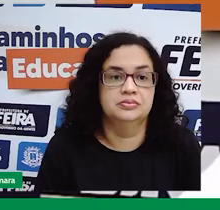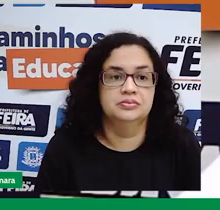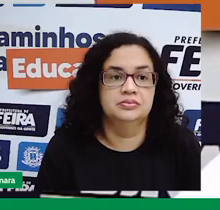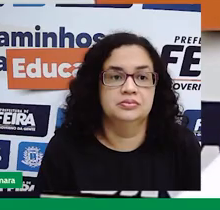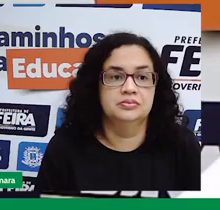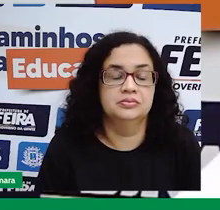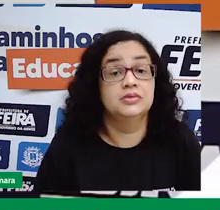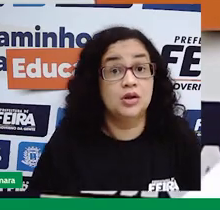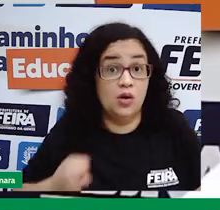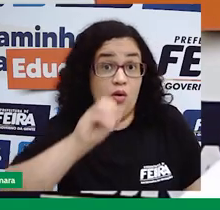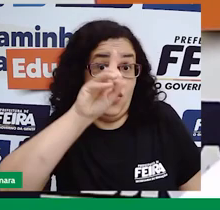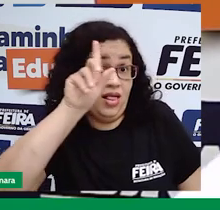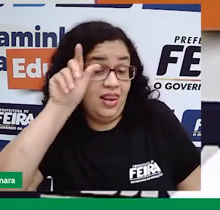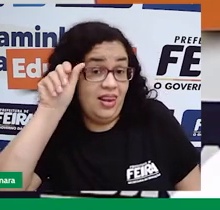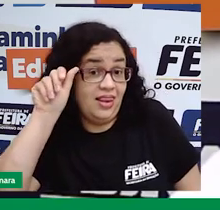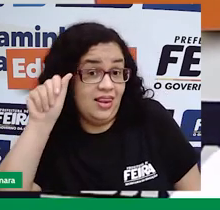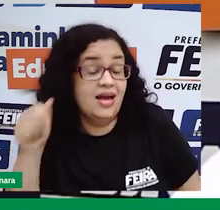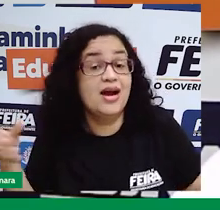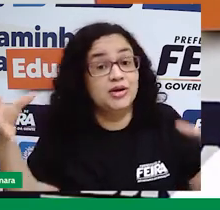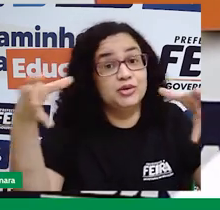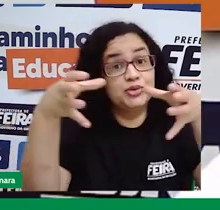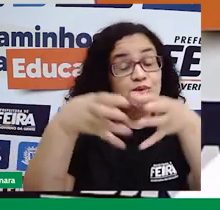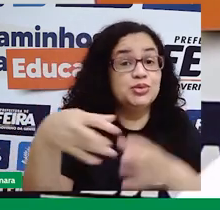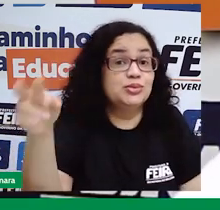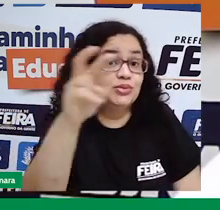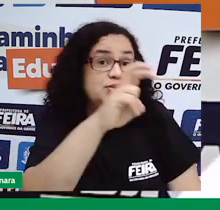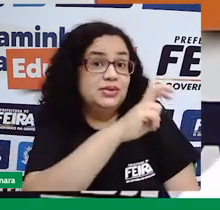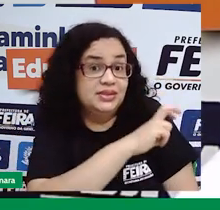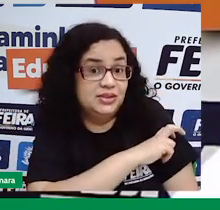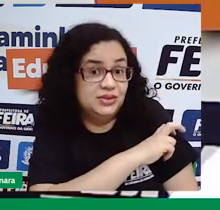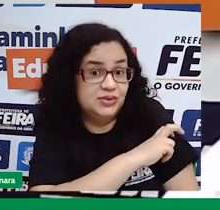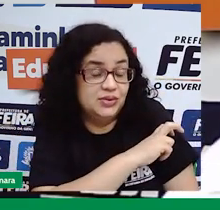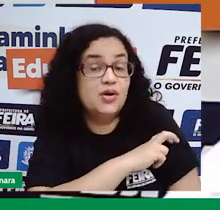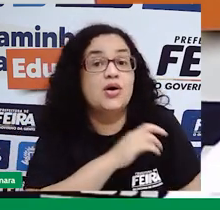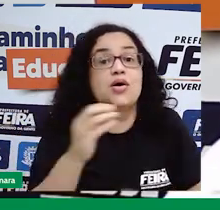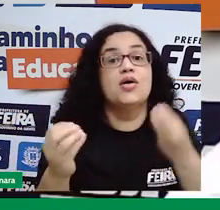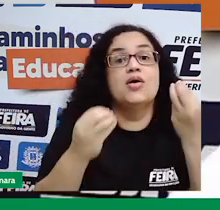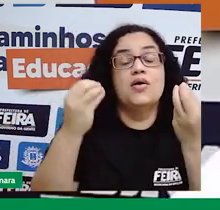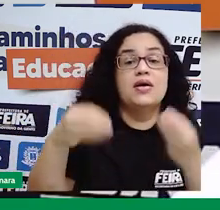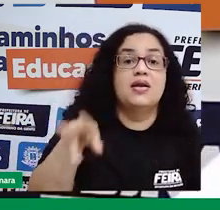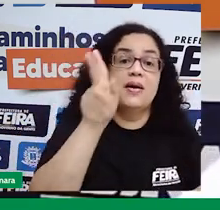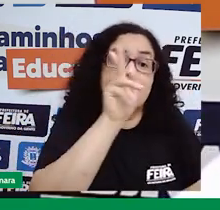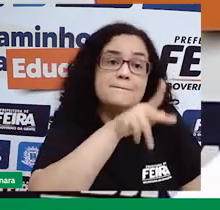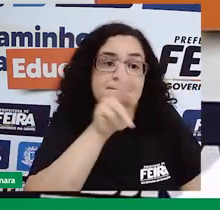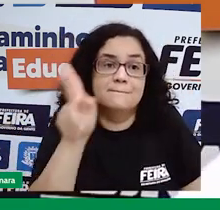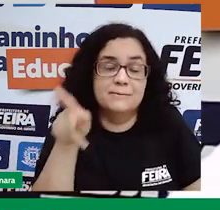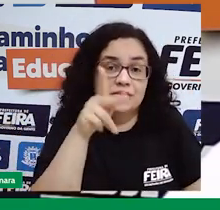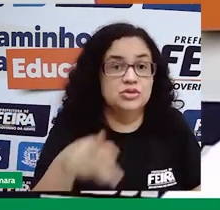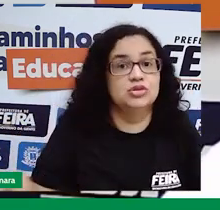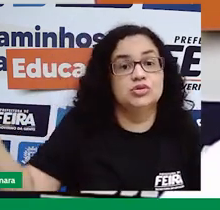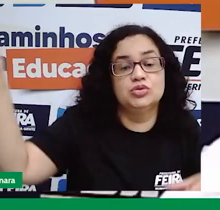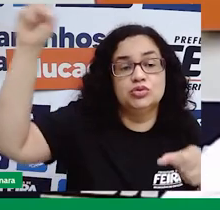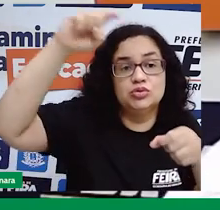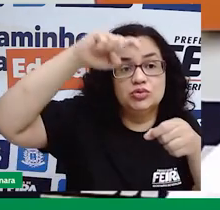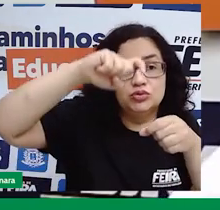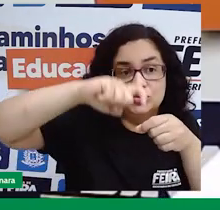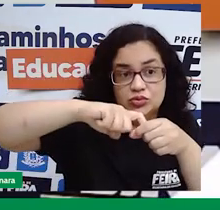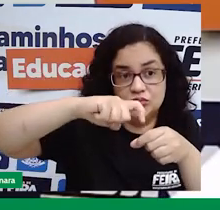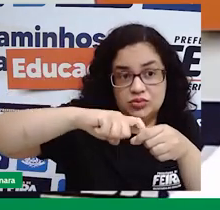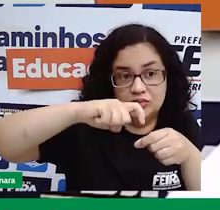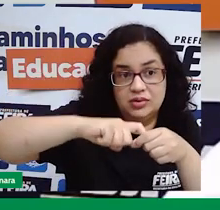Olá, turma do quinto ano! Olha a prova nessa aqui de volta, né? Para estudarmos, para